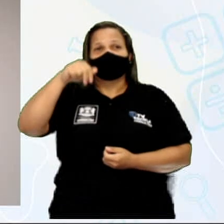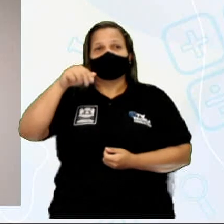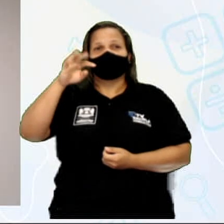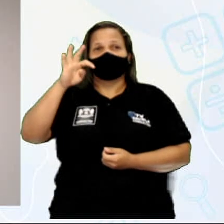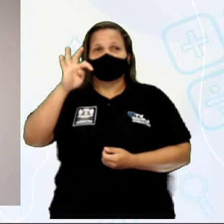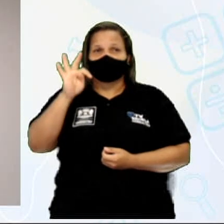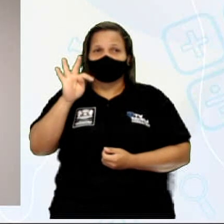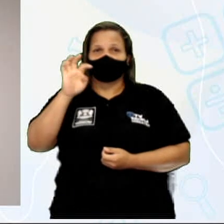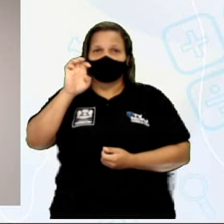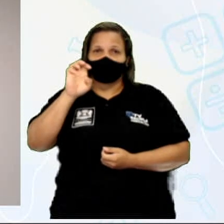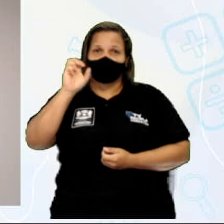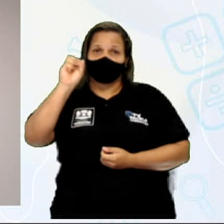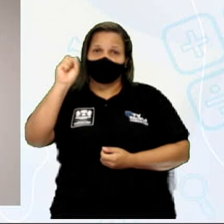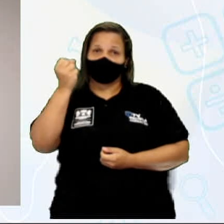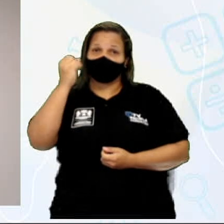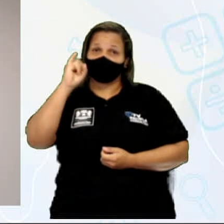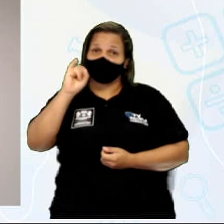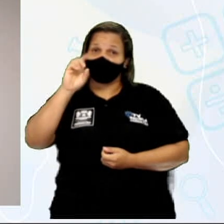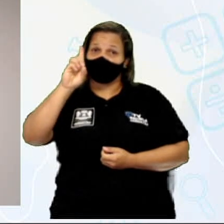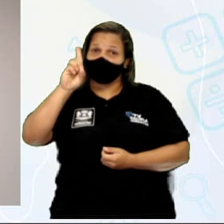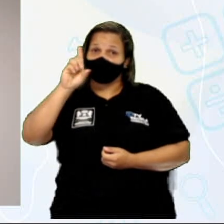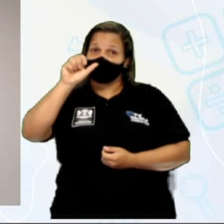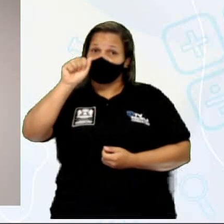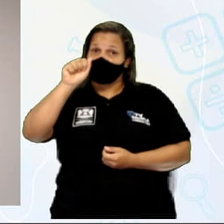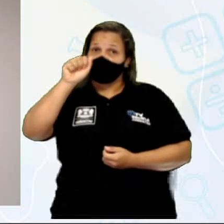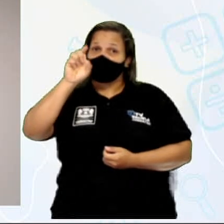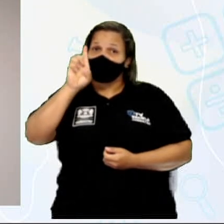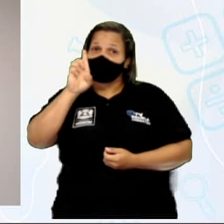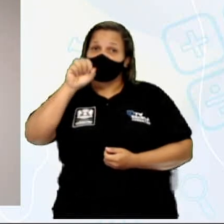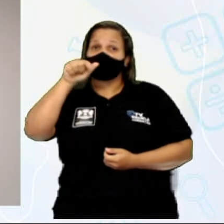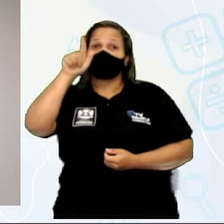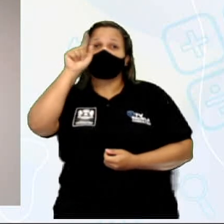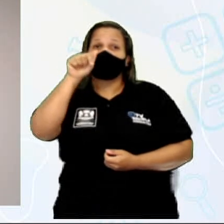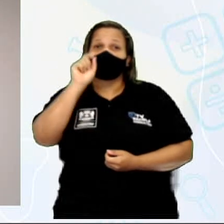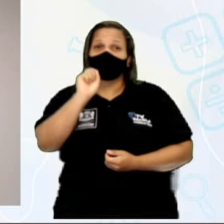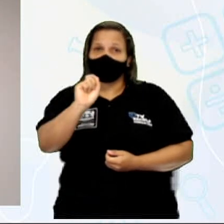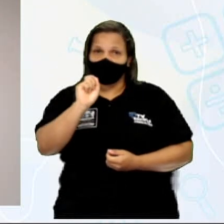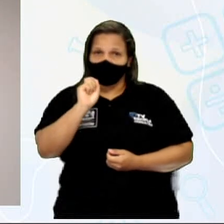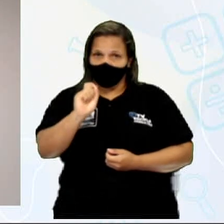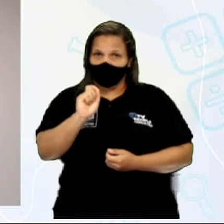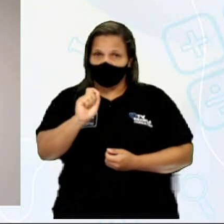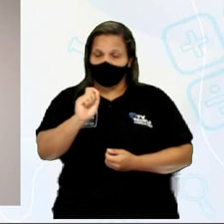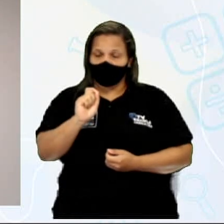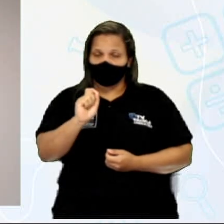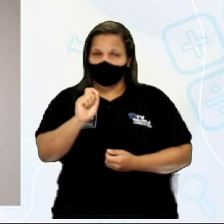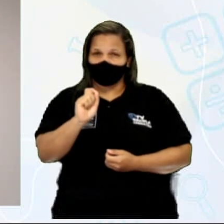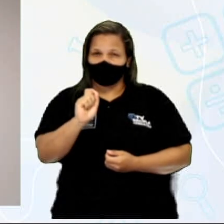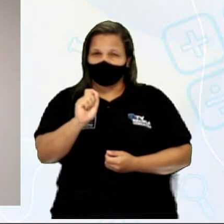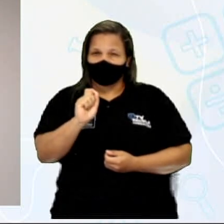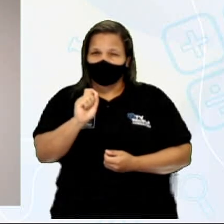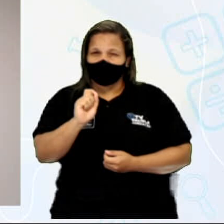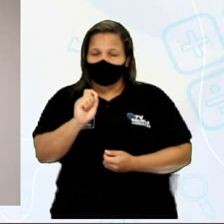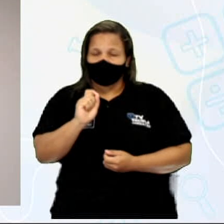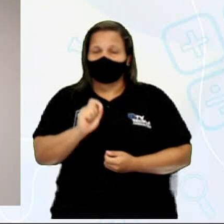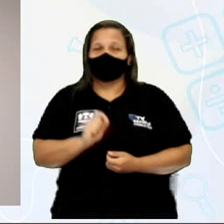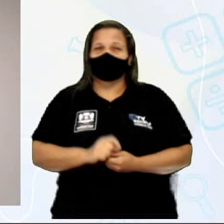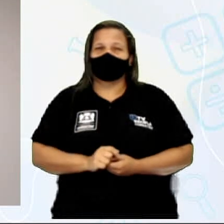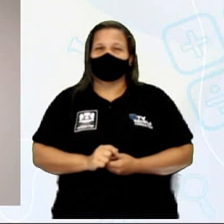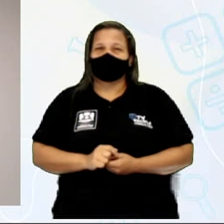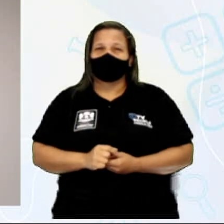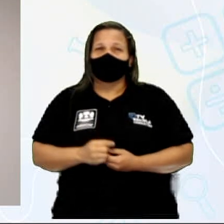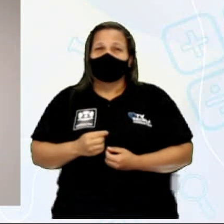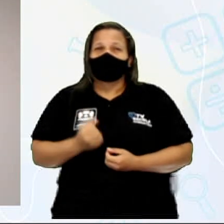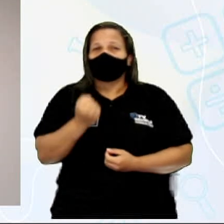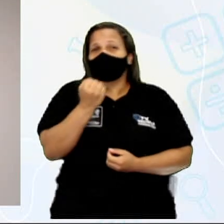corrente, né? Ou simplesmente corrente elétrica, ela consiste na quantidade de carga